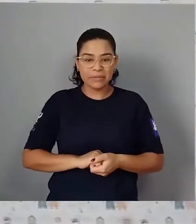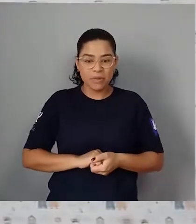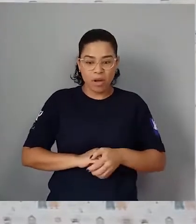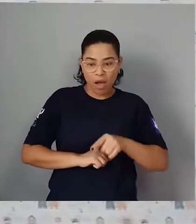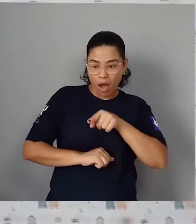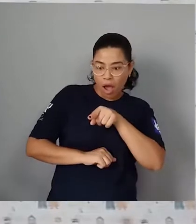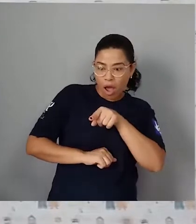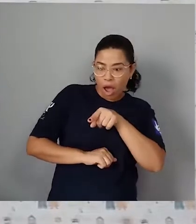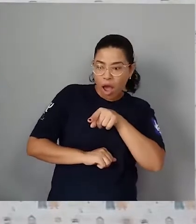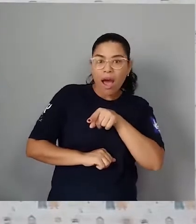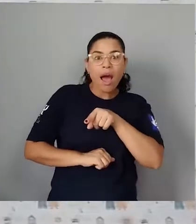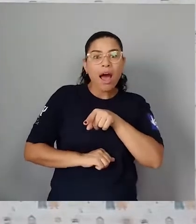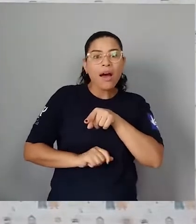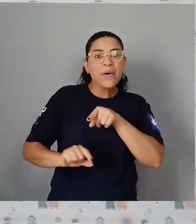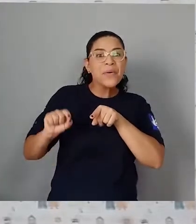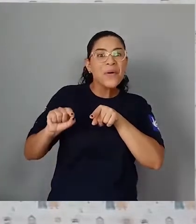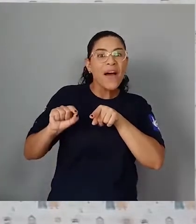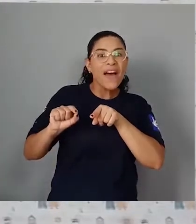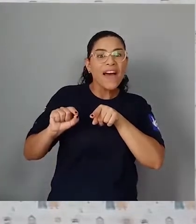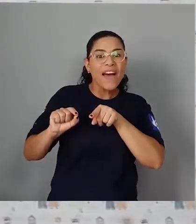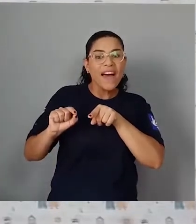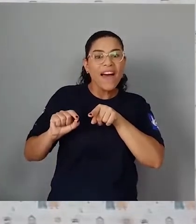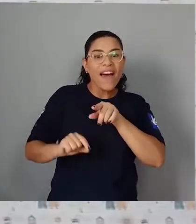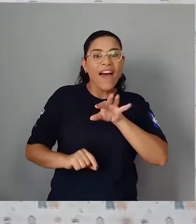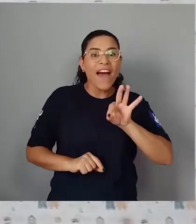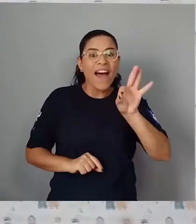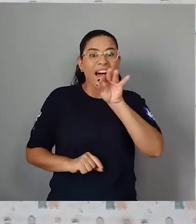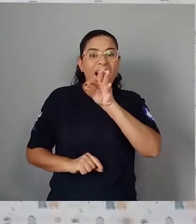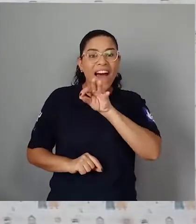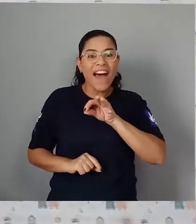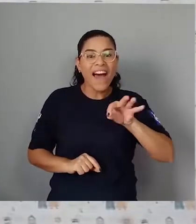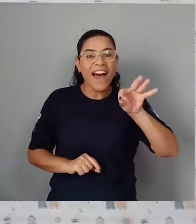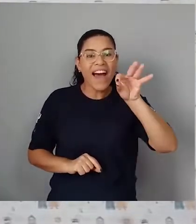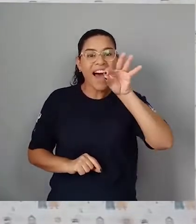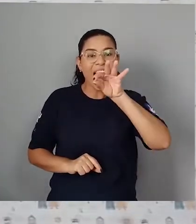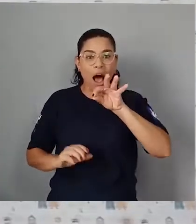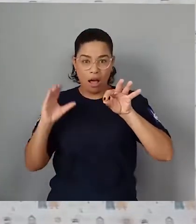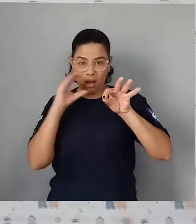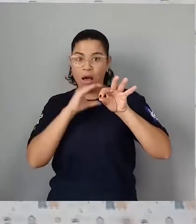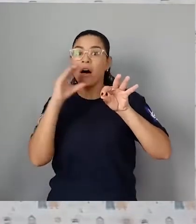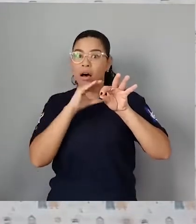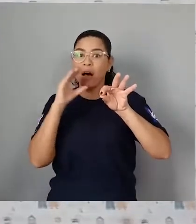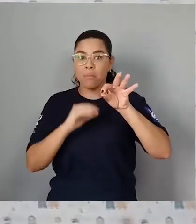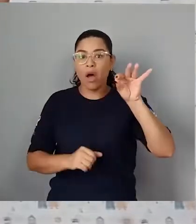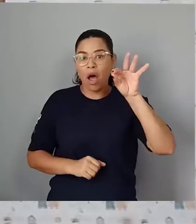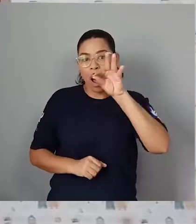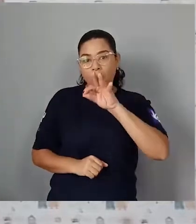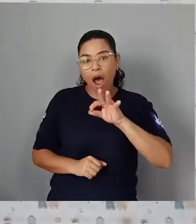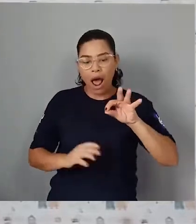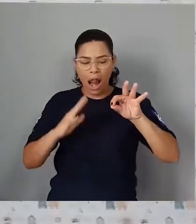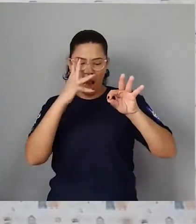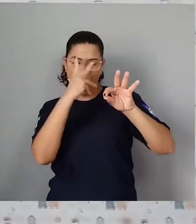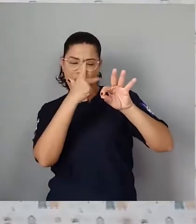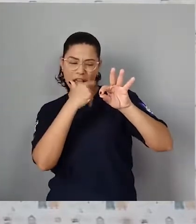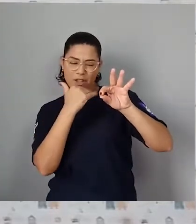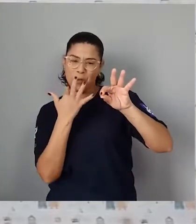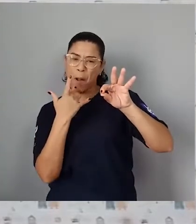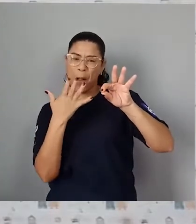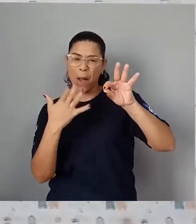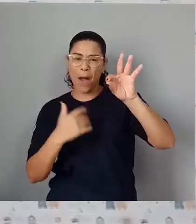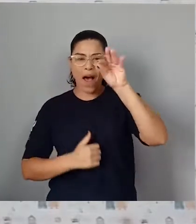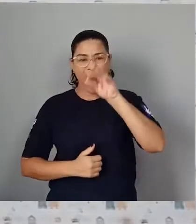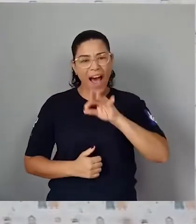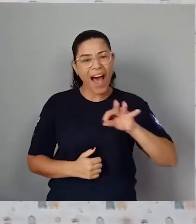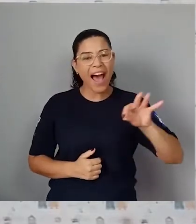ali está o beija-flor. Ele voa muito rápido, sua cor é linda e ele